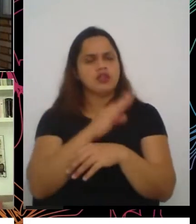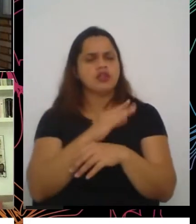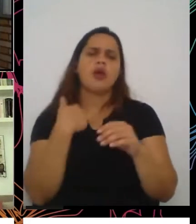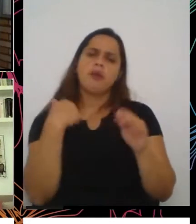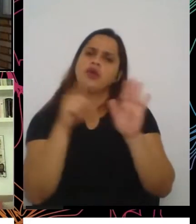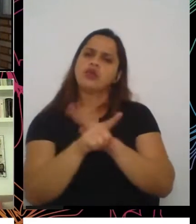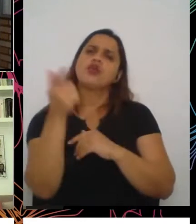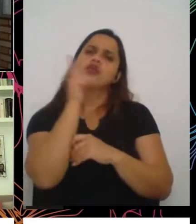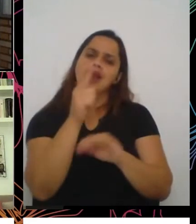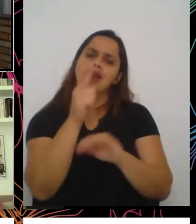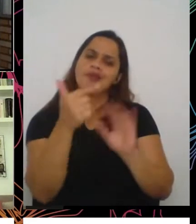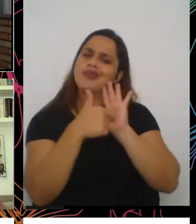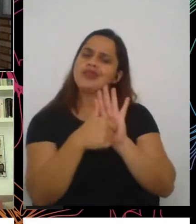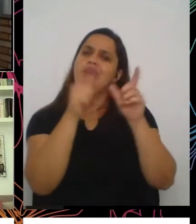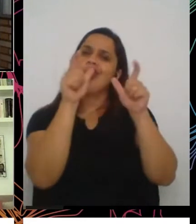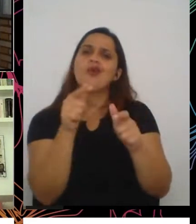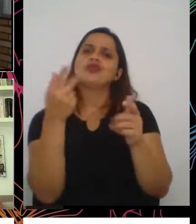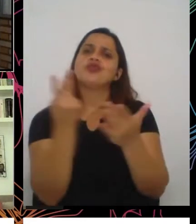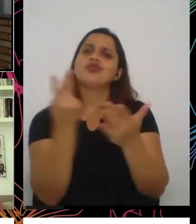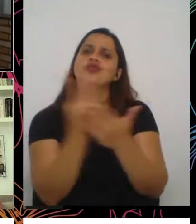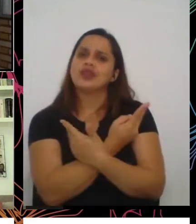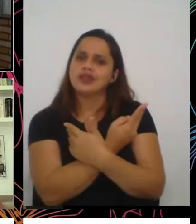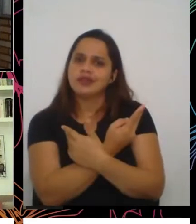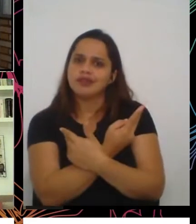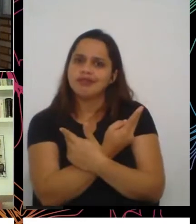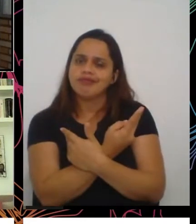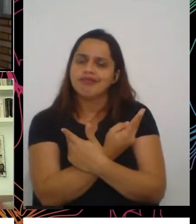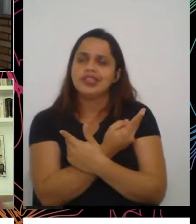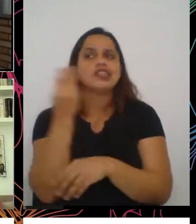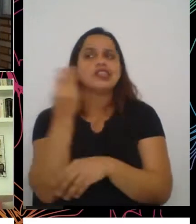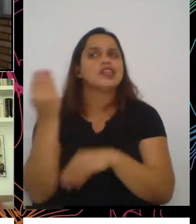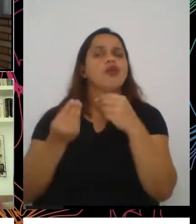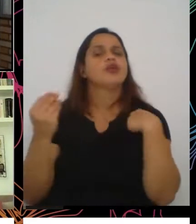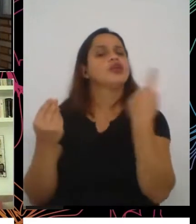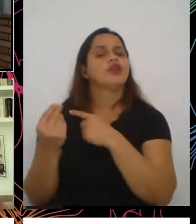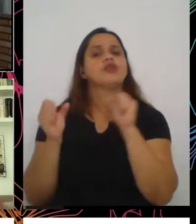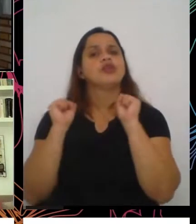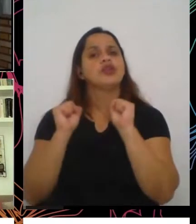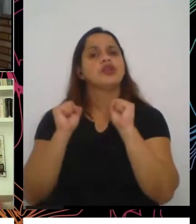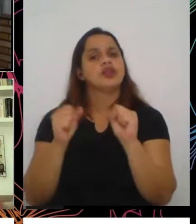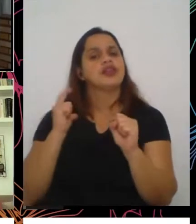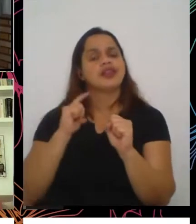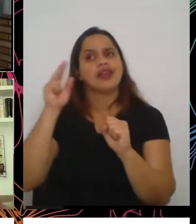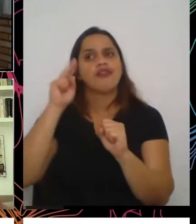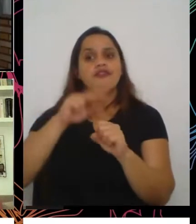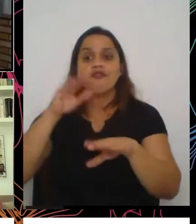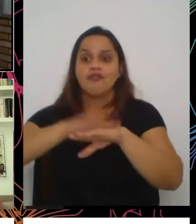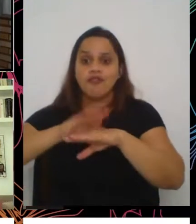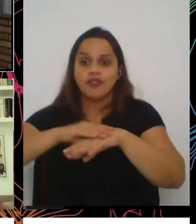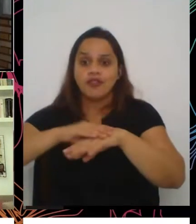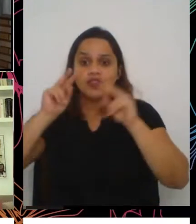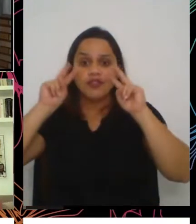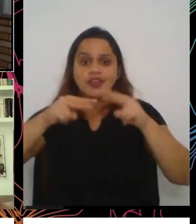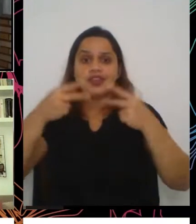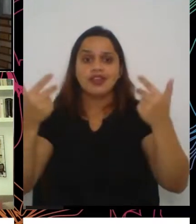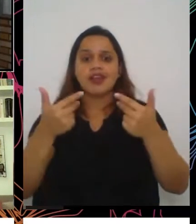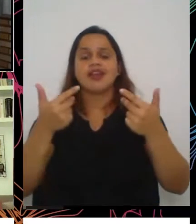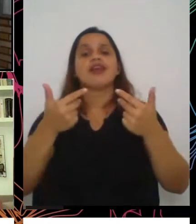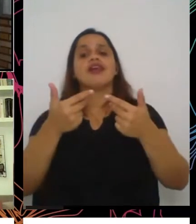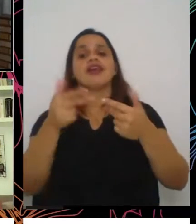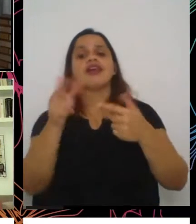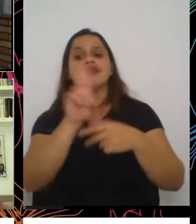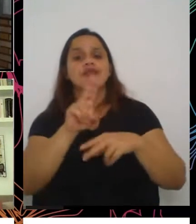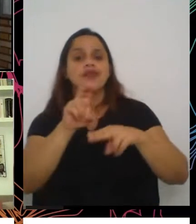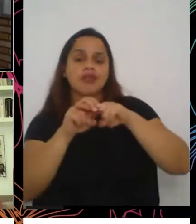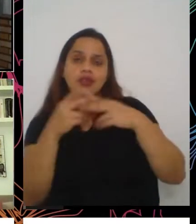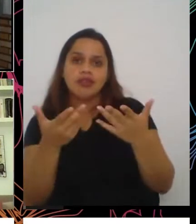como nós poderíamos ter atuado assim que nós evidenciamos que com a pandemia a tendência